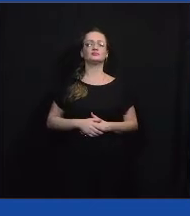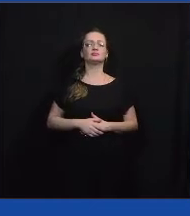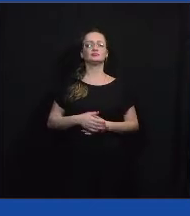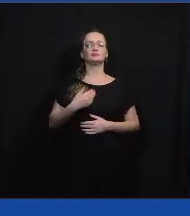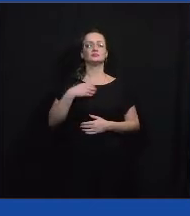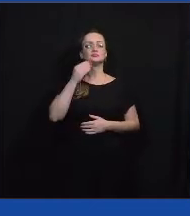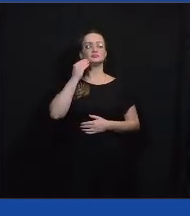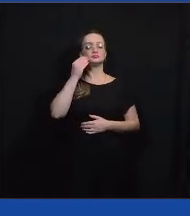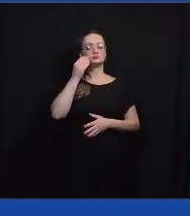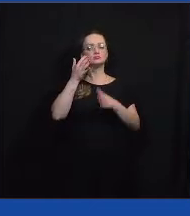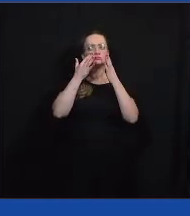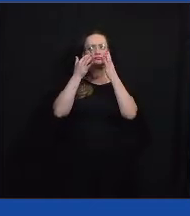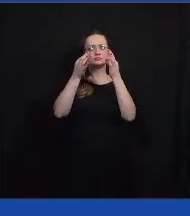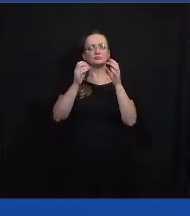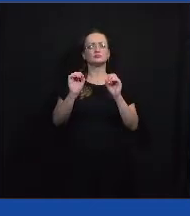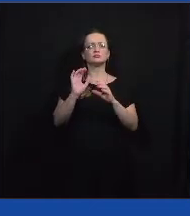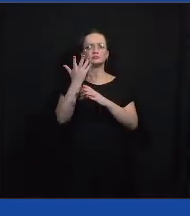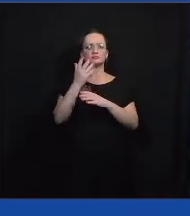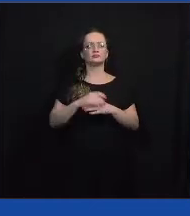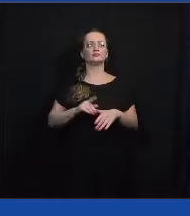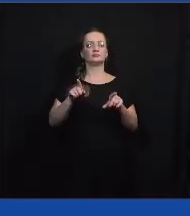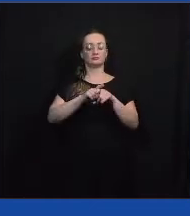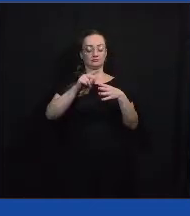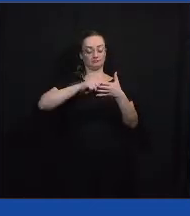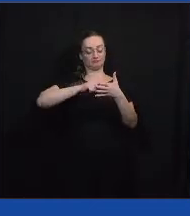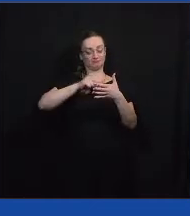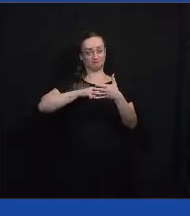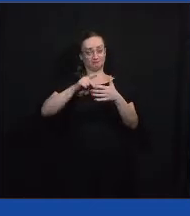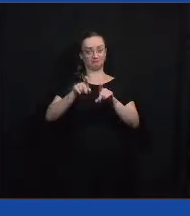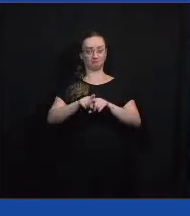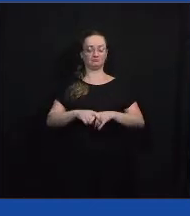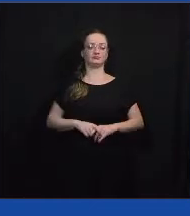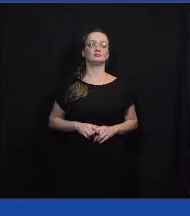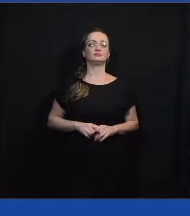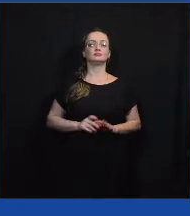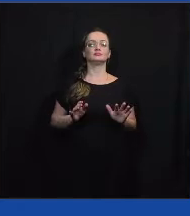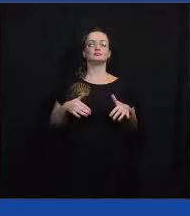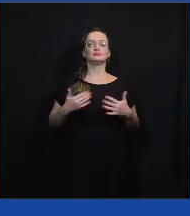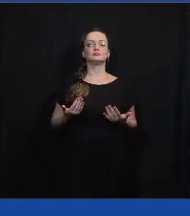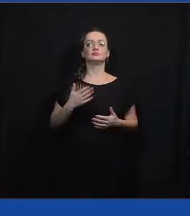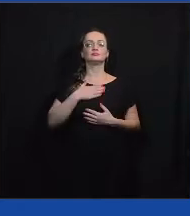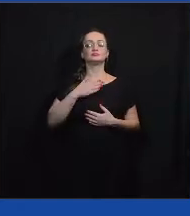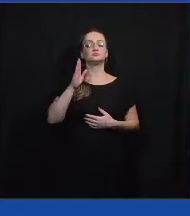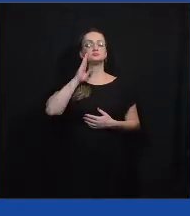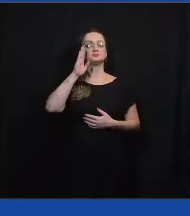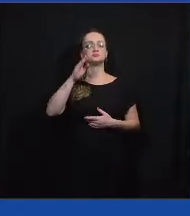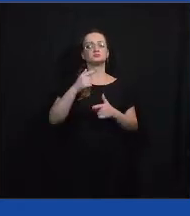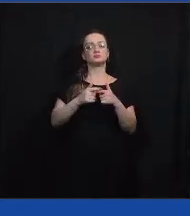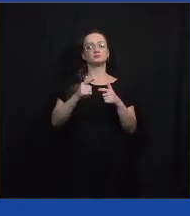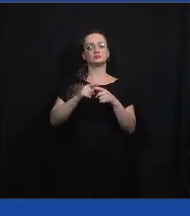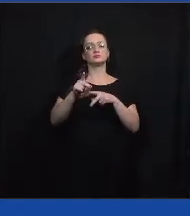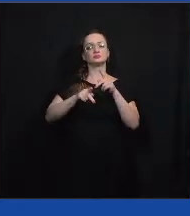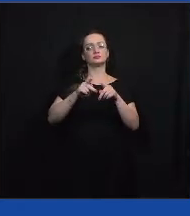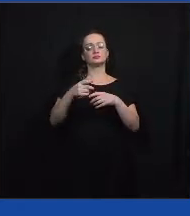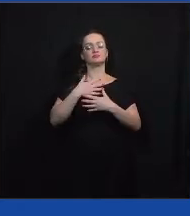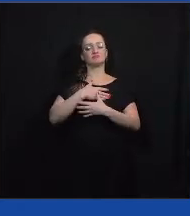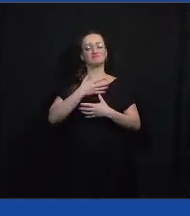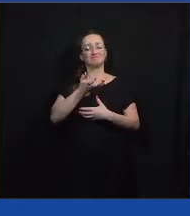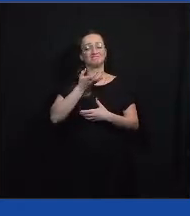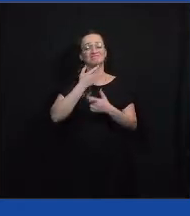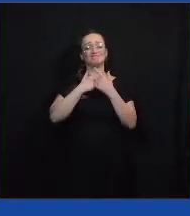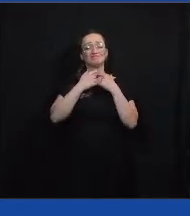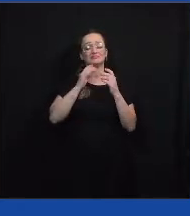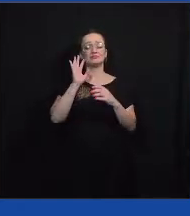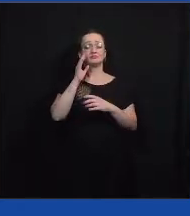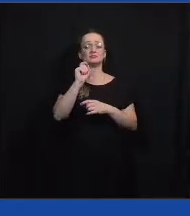antenada em tudo que é acontecendo, eleitora. Para mim, o principal problema público que eu gostaria que fosse resolvido